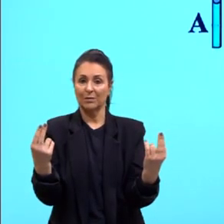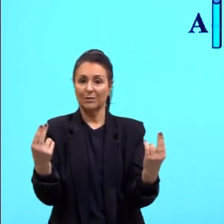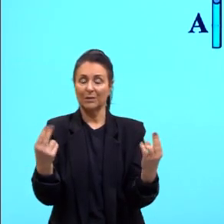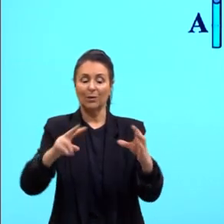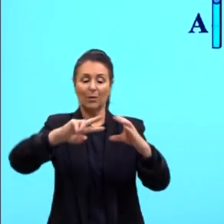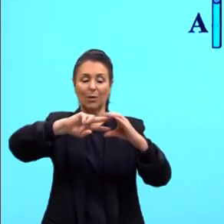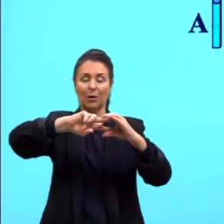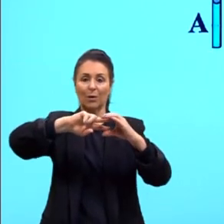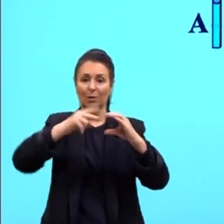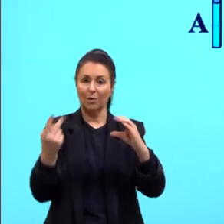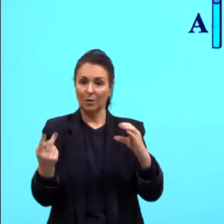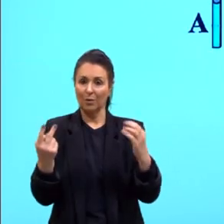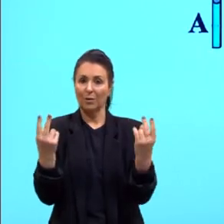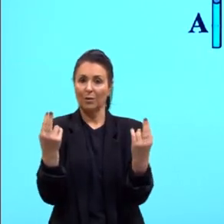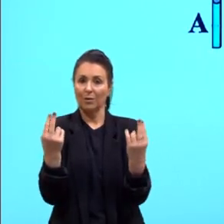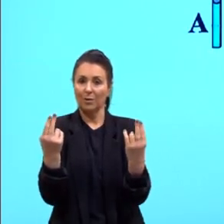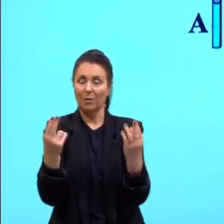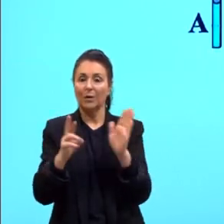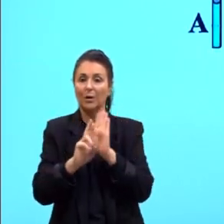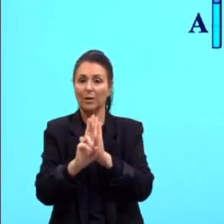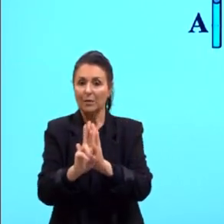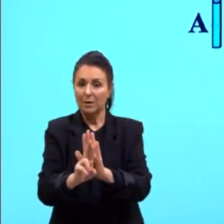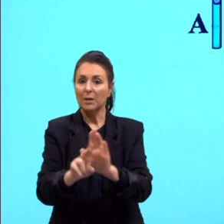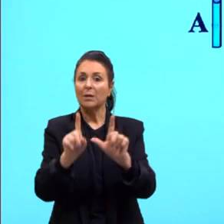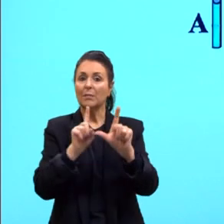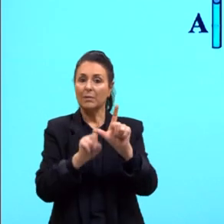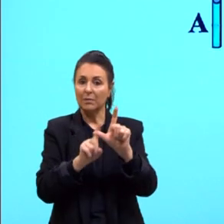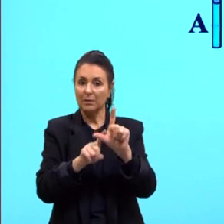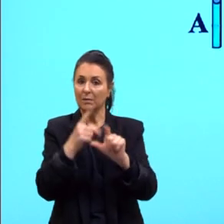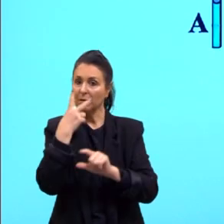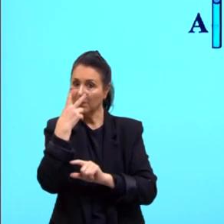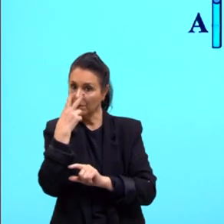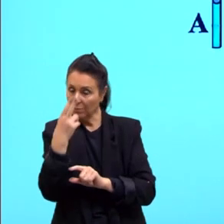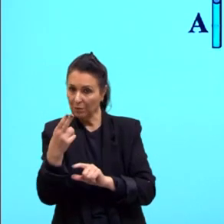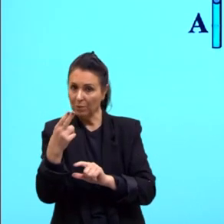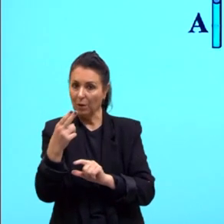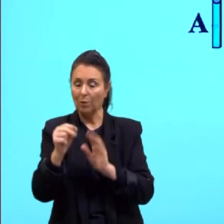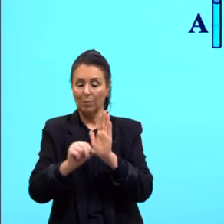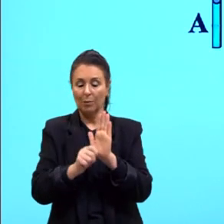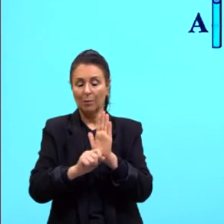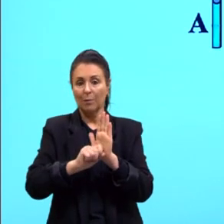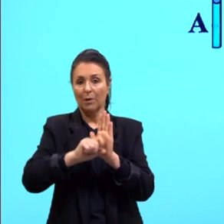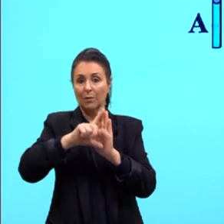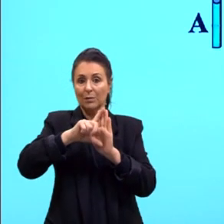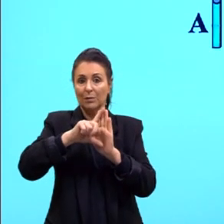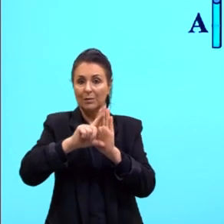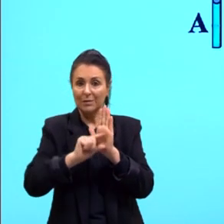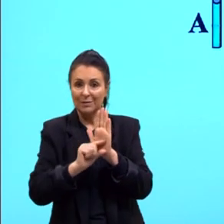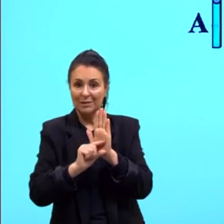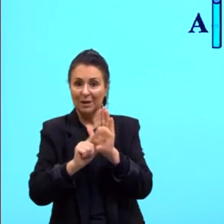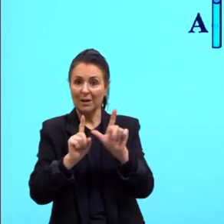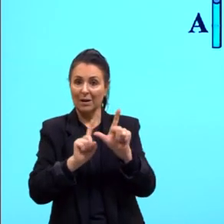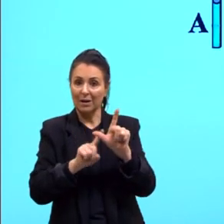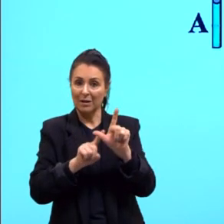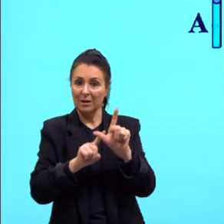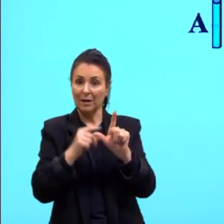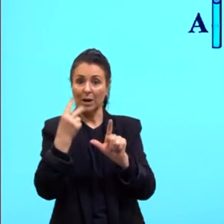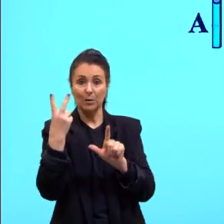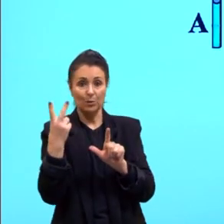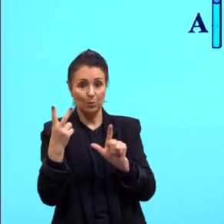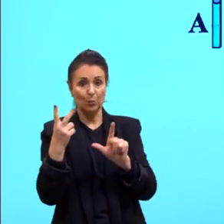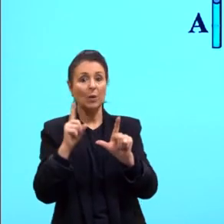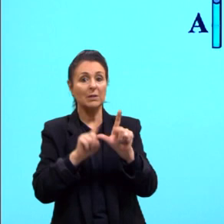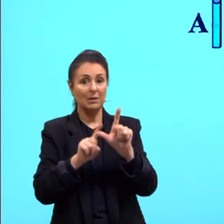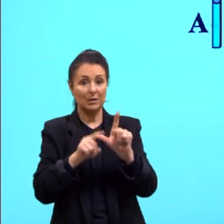já falei, ele vai ser representado pela mesma letra, tanto maiúsculo quanto minúsculo, mas daí as duas letras têm que ser